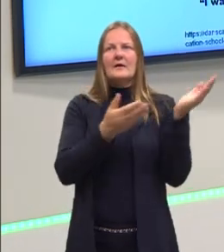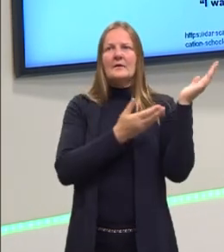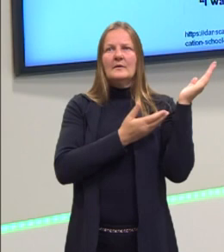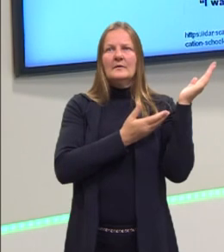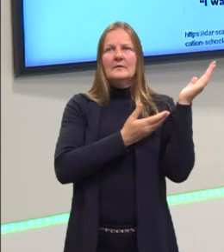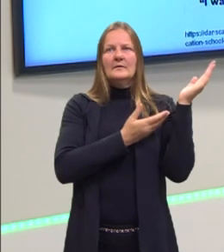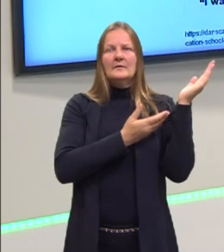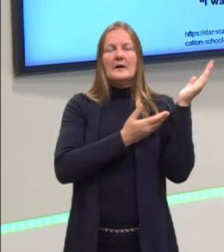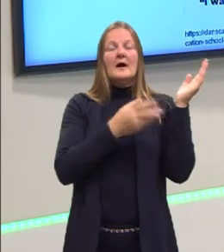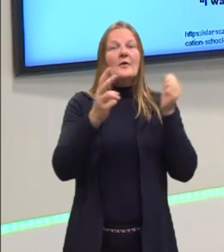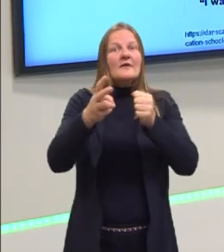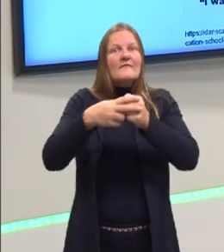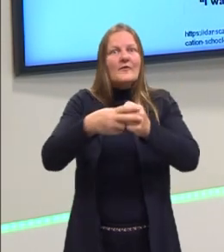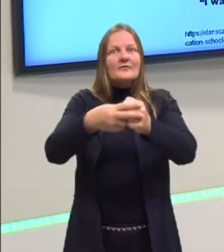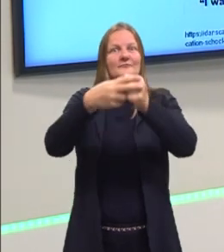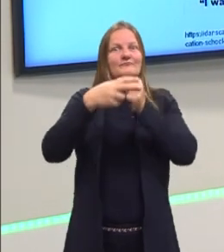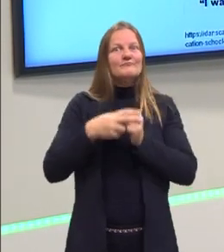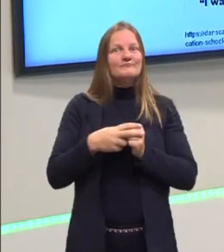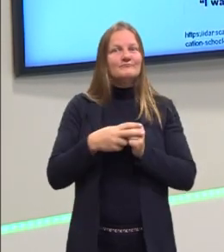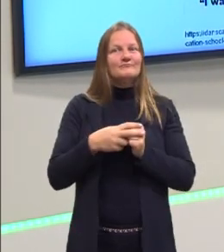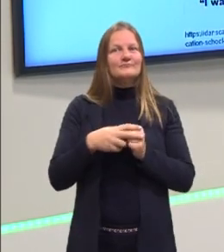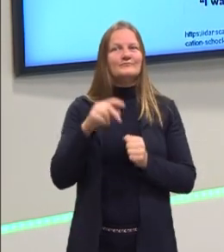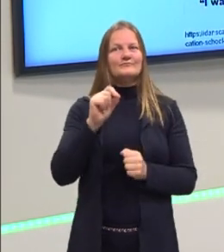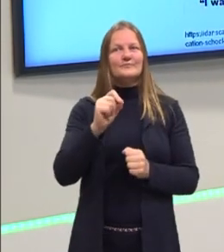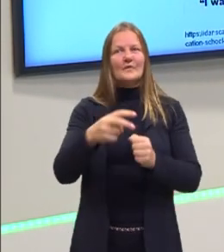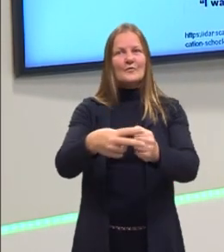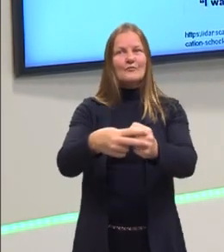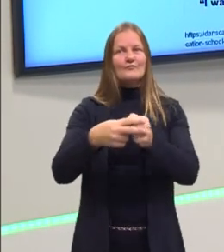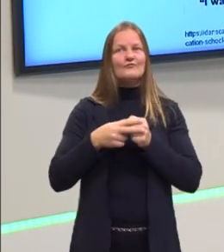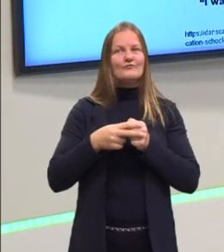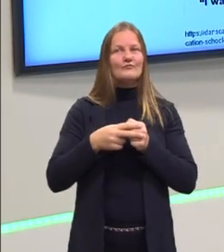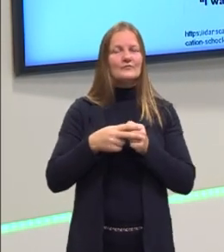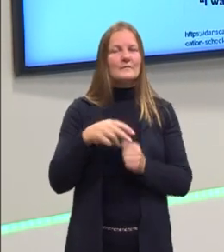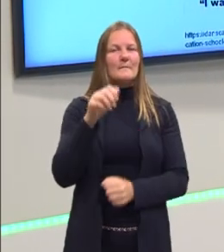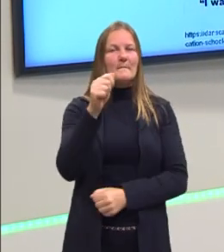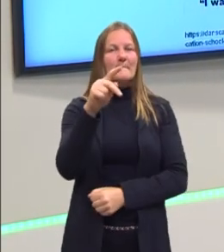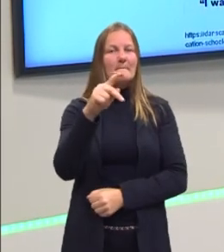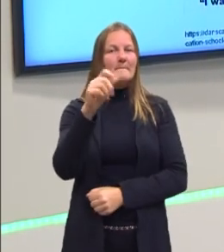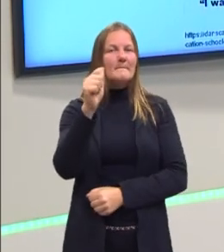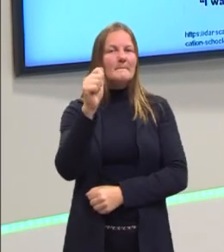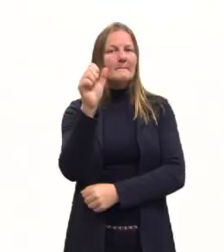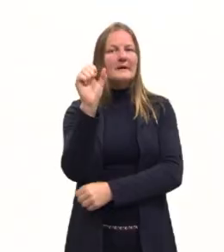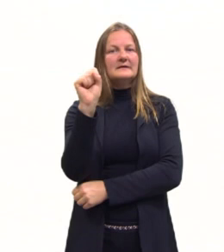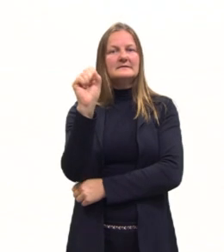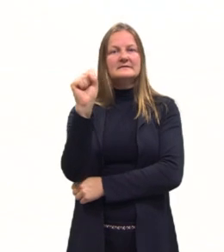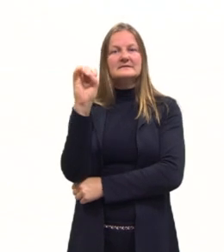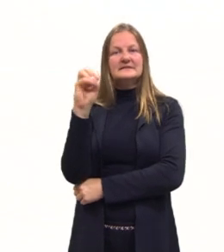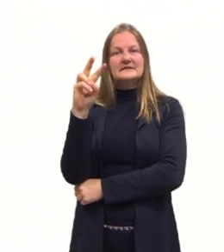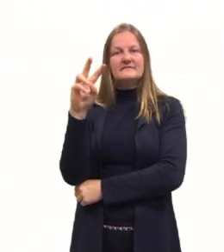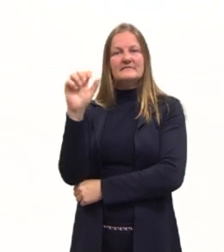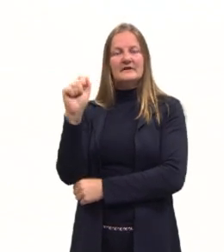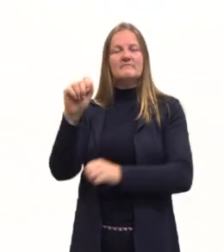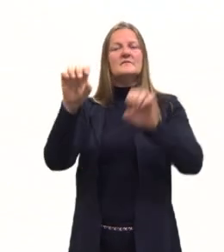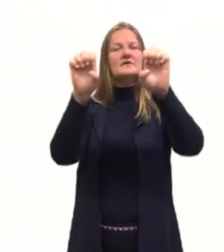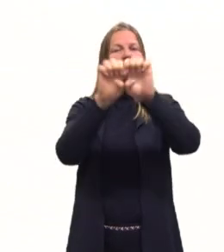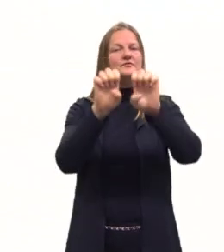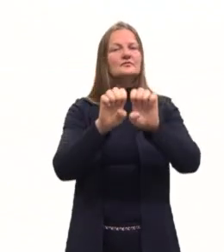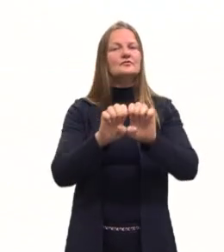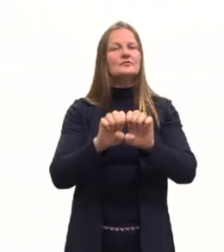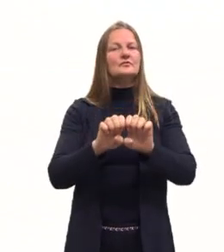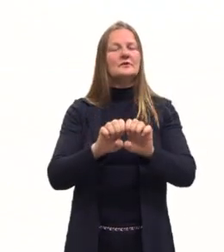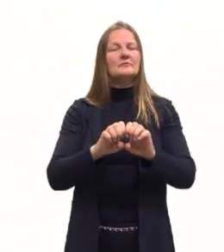Vamos, então, para a voz passiva. O que é a voz passiva? Ela é aquela estrutura que